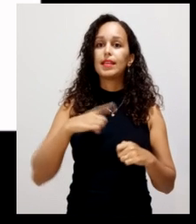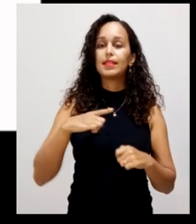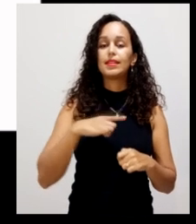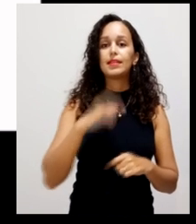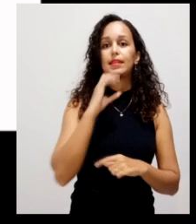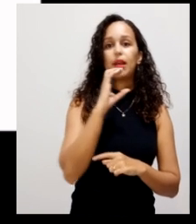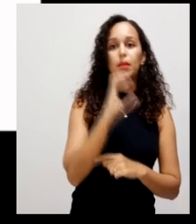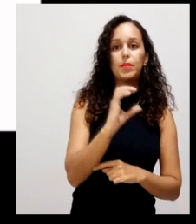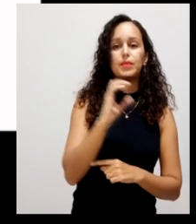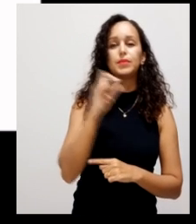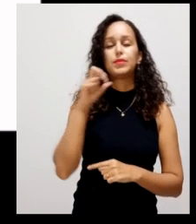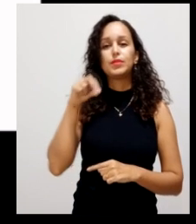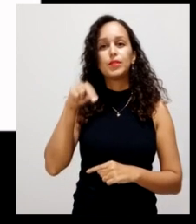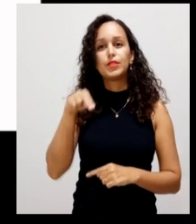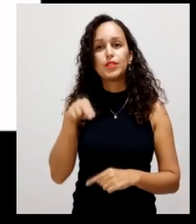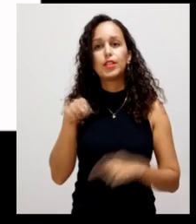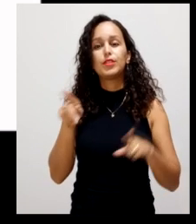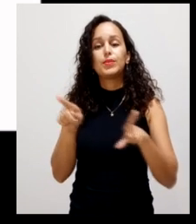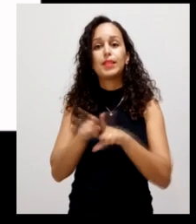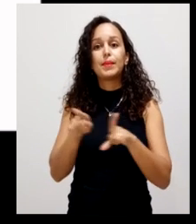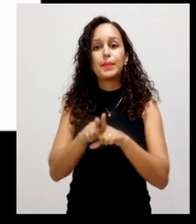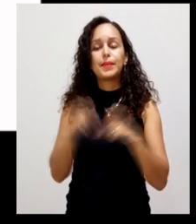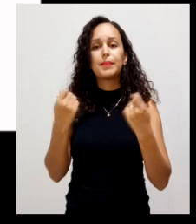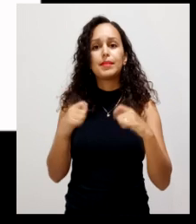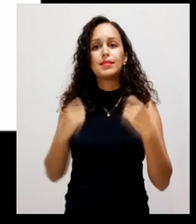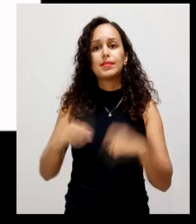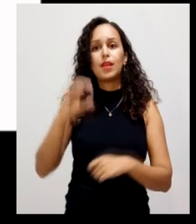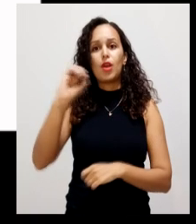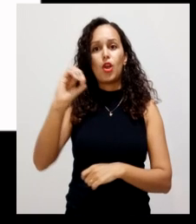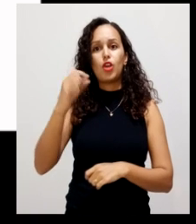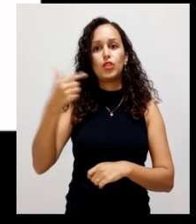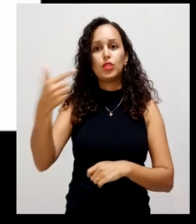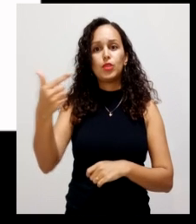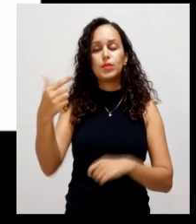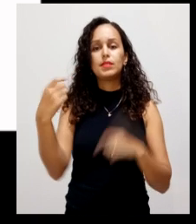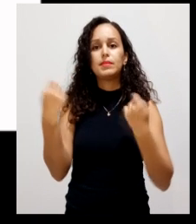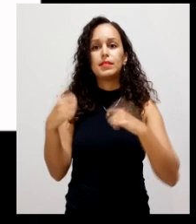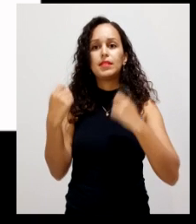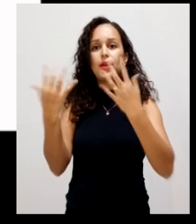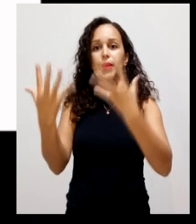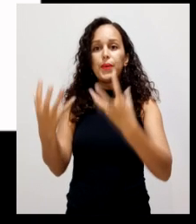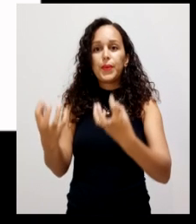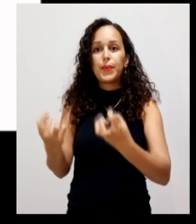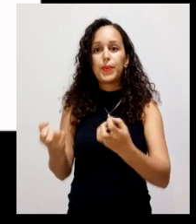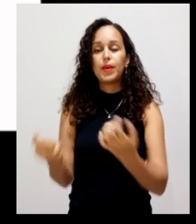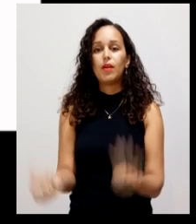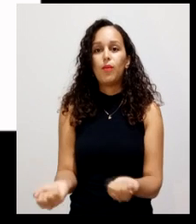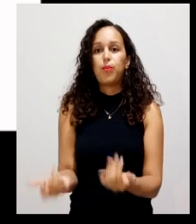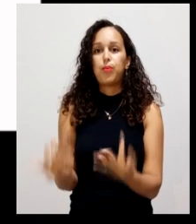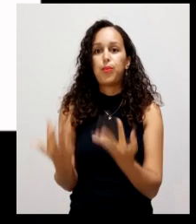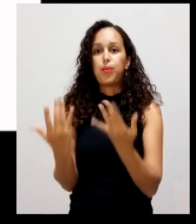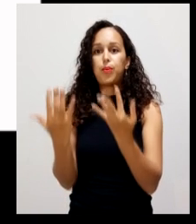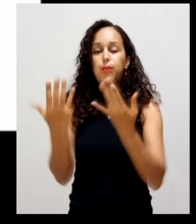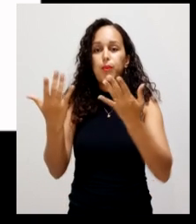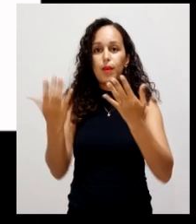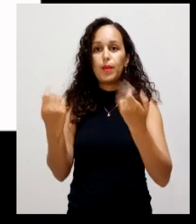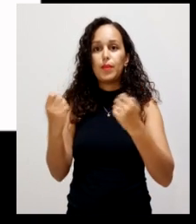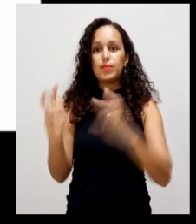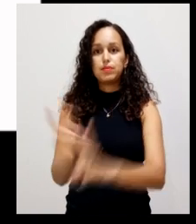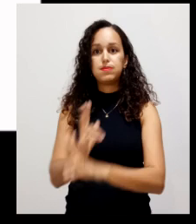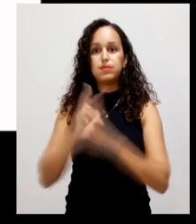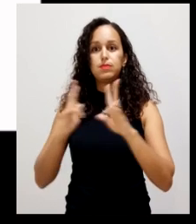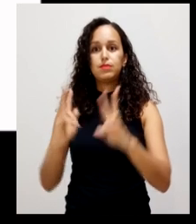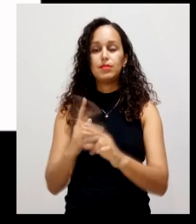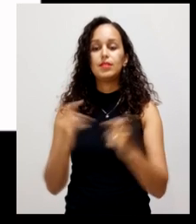nitrogênio e esse produto tem que ter oxigênio, ele tem que estar aerado para que ocorra a degradação da matéria